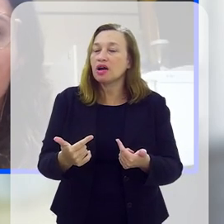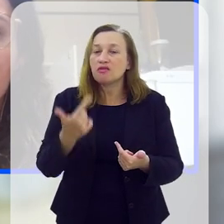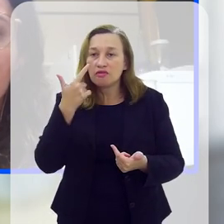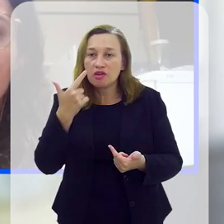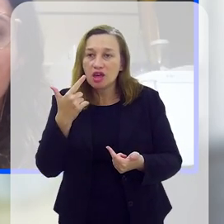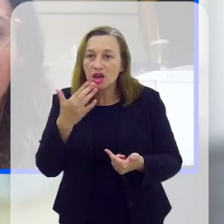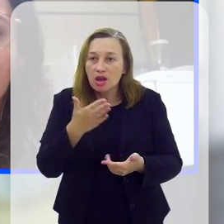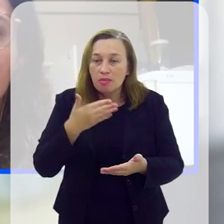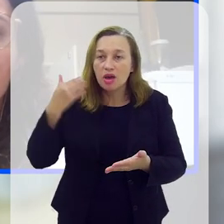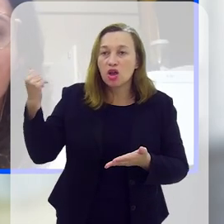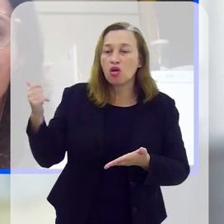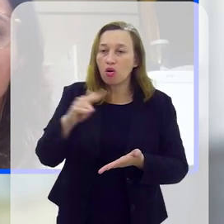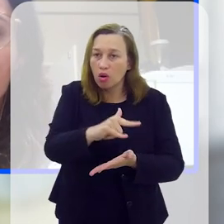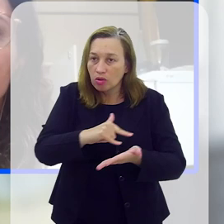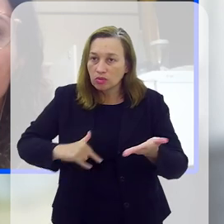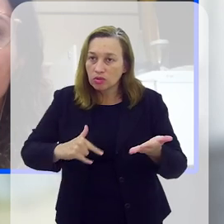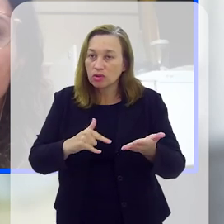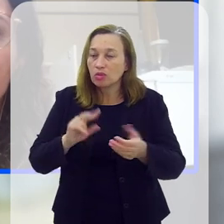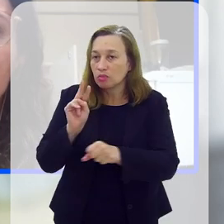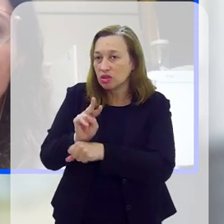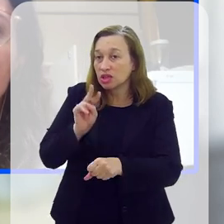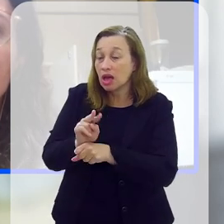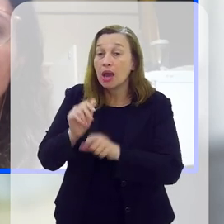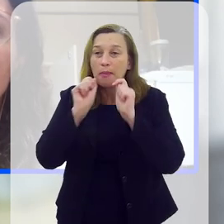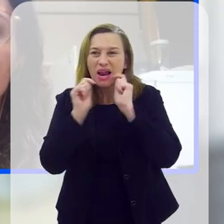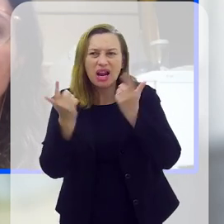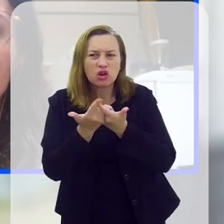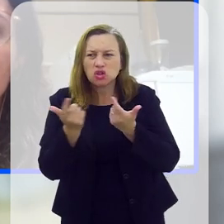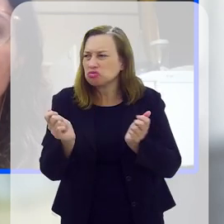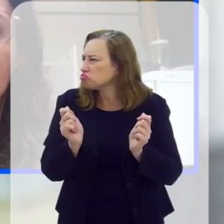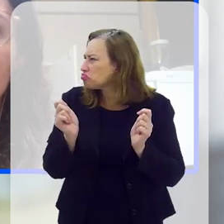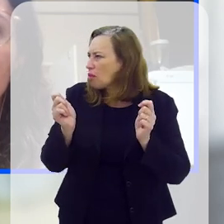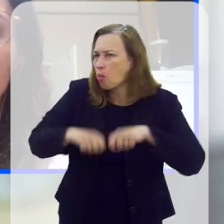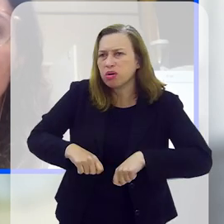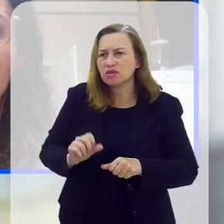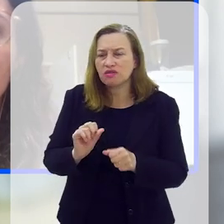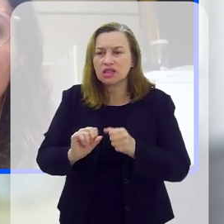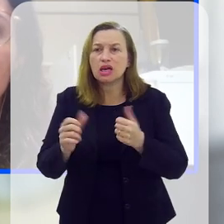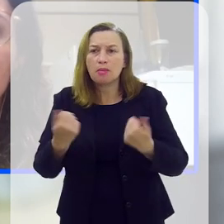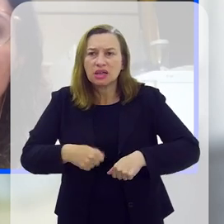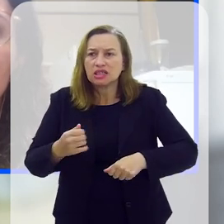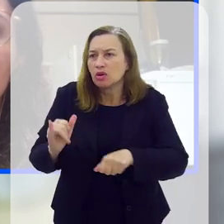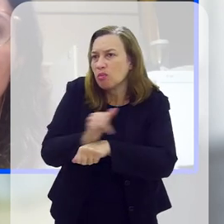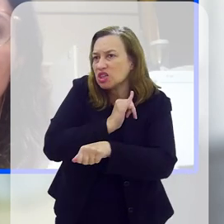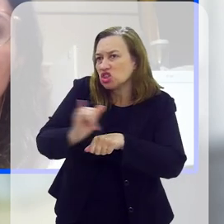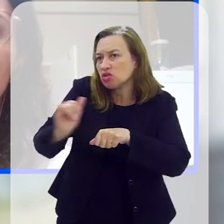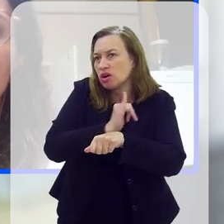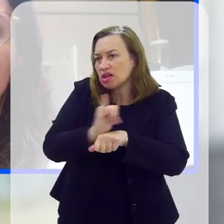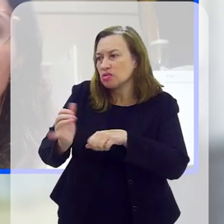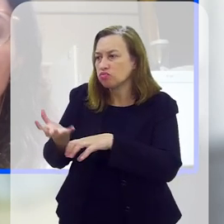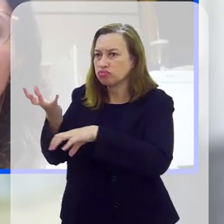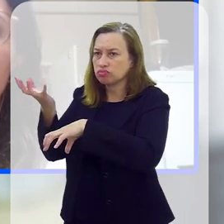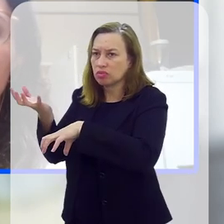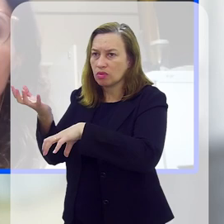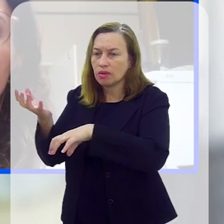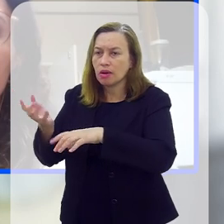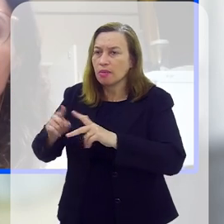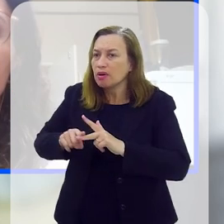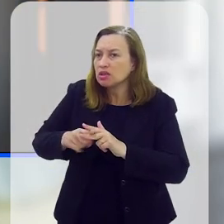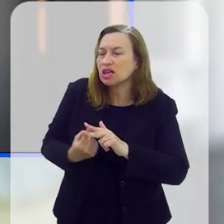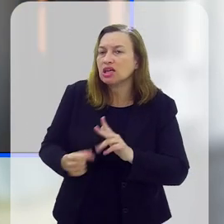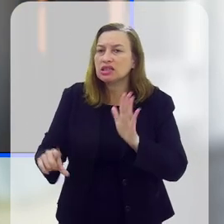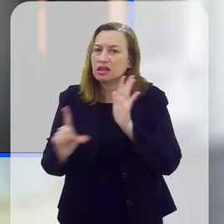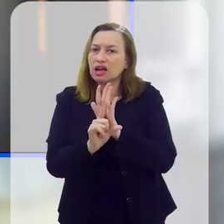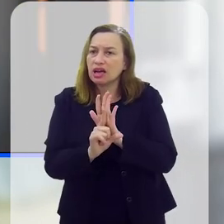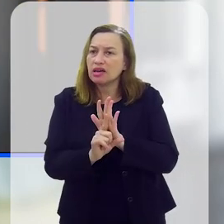essa nova medida protetiva? sei que, pela Alerj, não é possível fazer isso, vai ter que, talvez, aí ter uma articulação com o Congresso Nacional